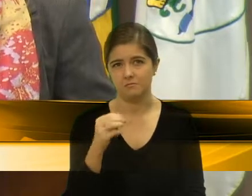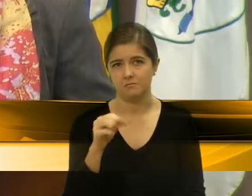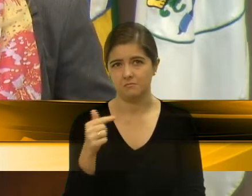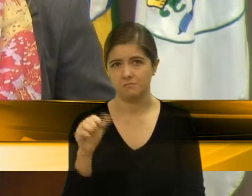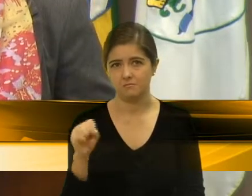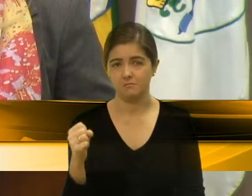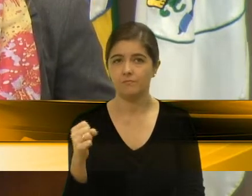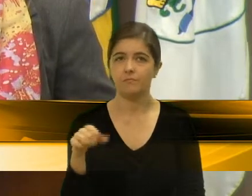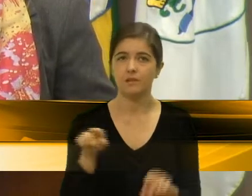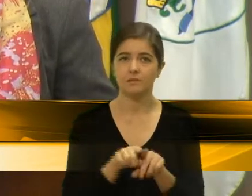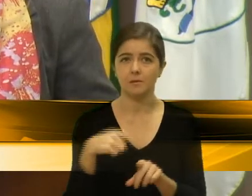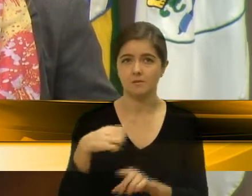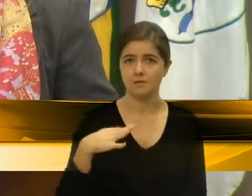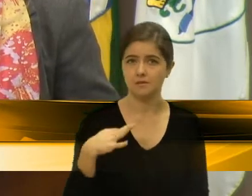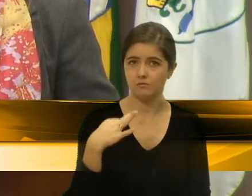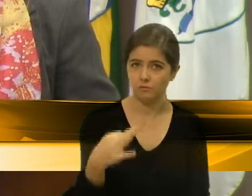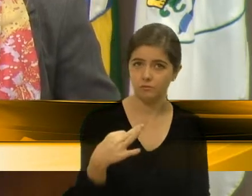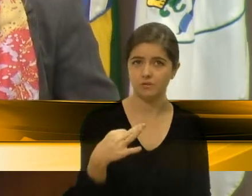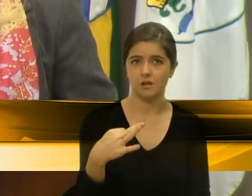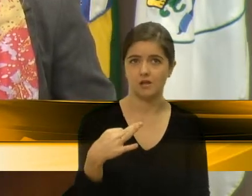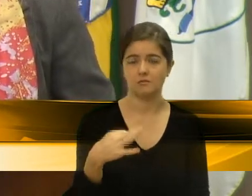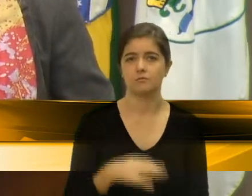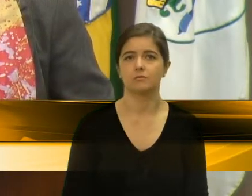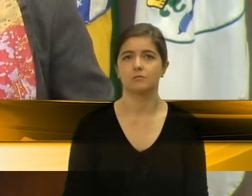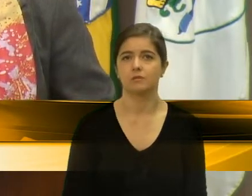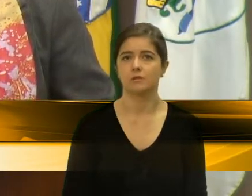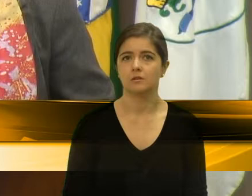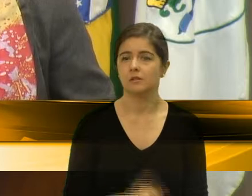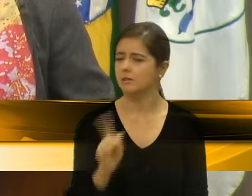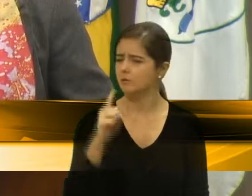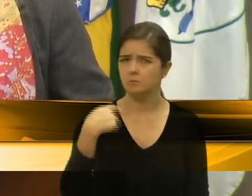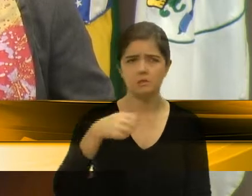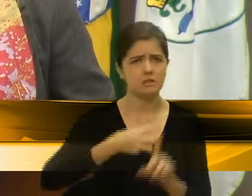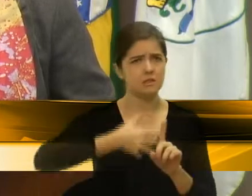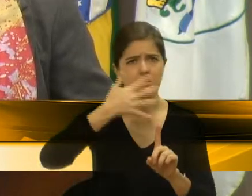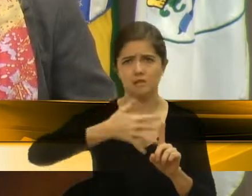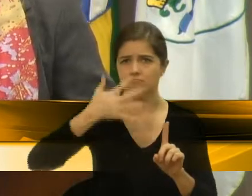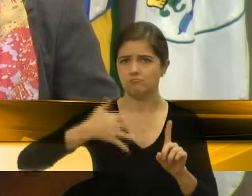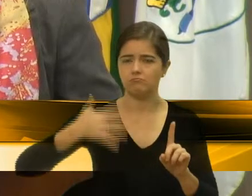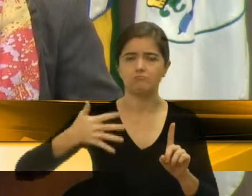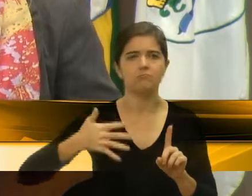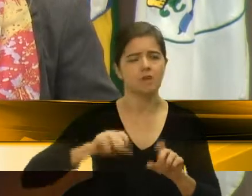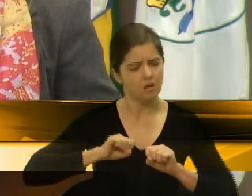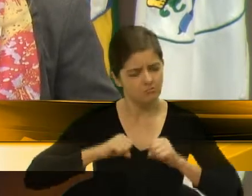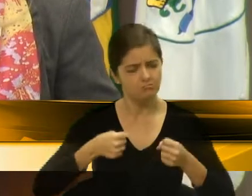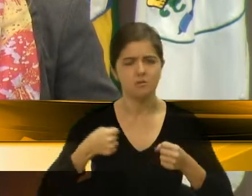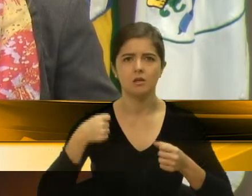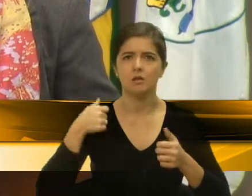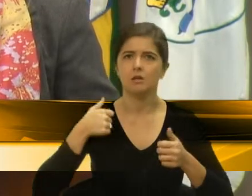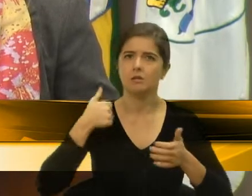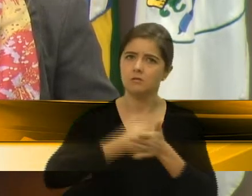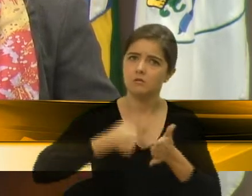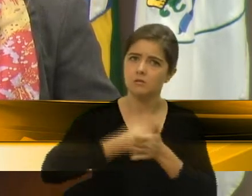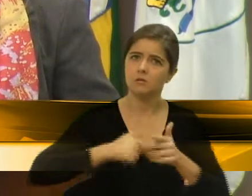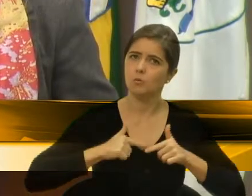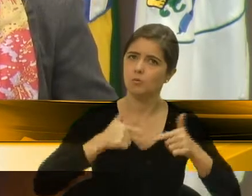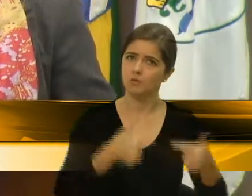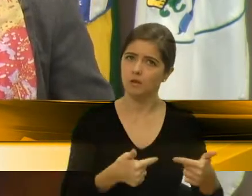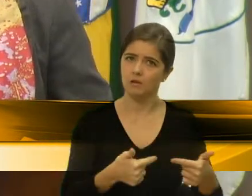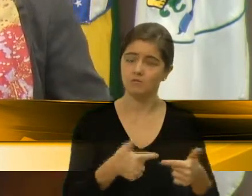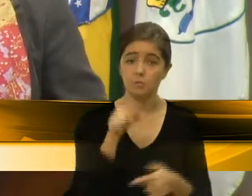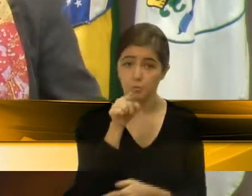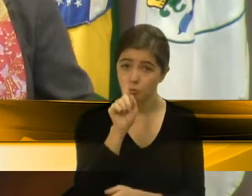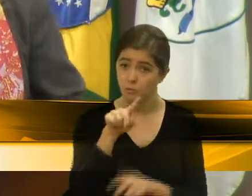de voluntários para quem precisar votar. Não precisa ser LGBT para lutar para LGBT. Seja ser um ser humano, aí você